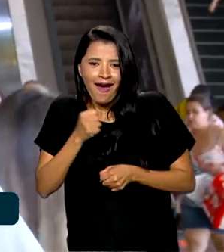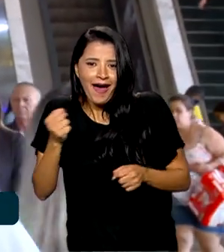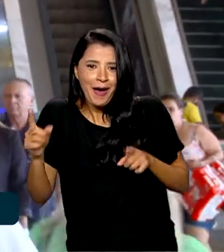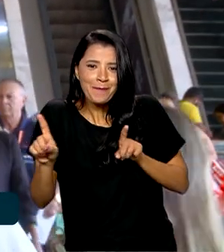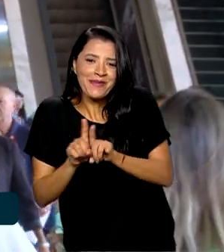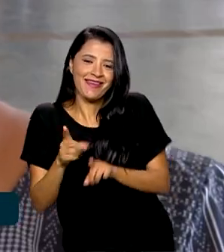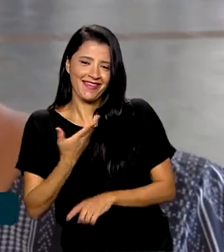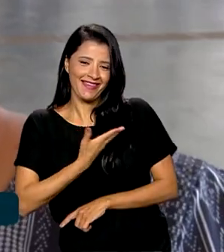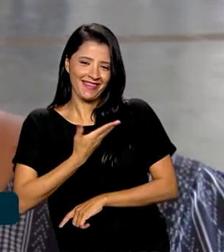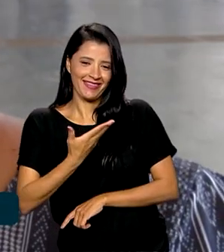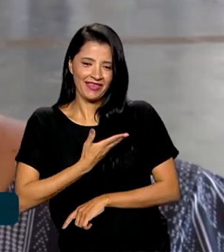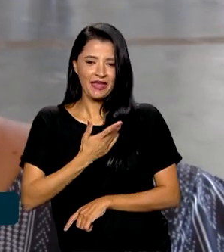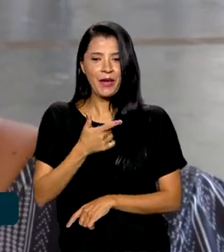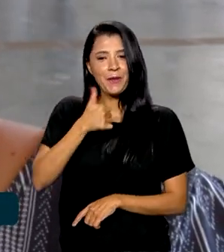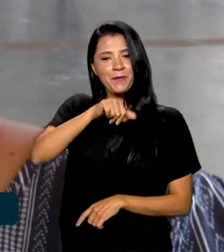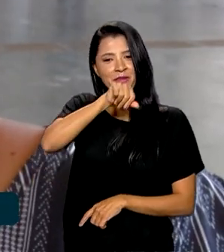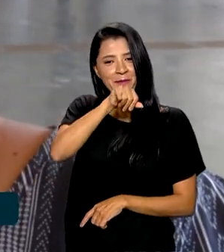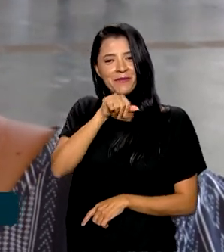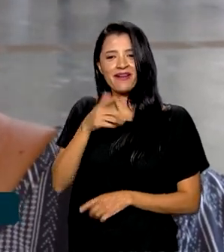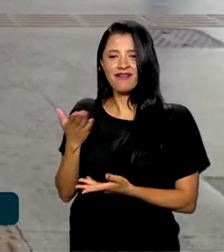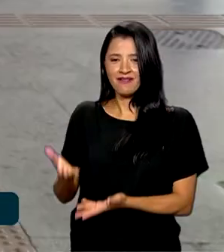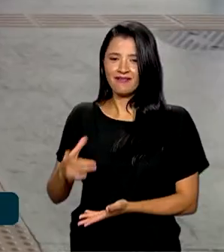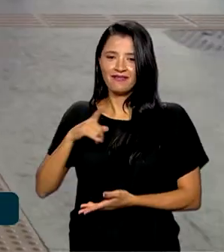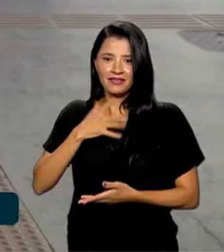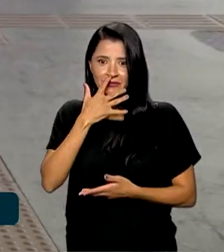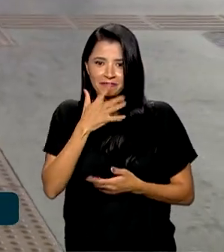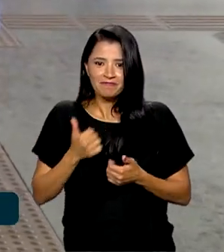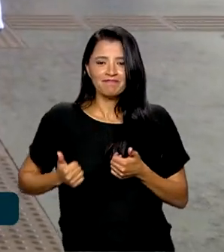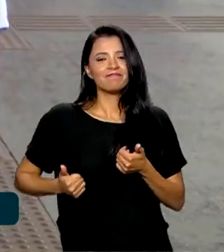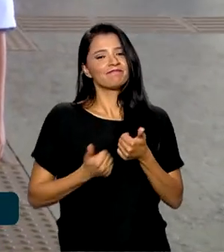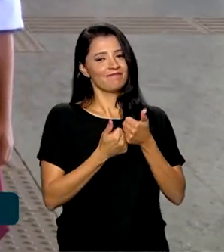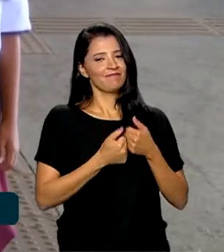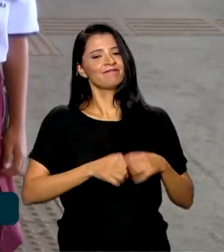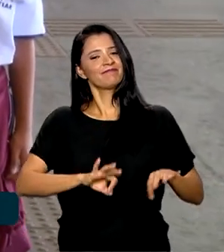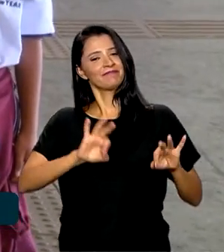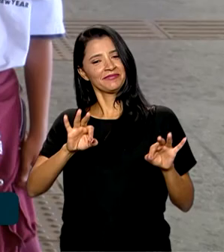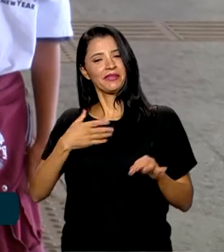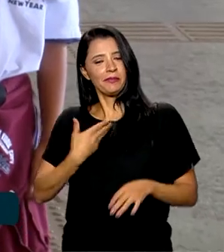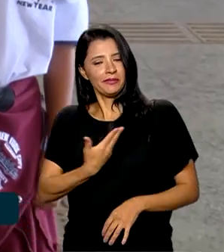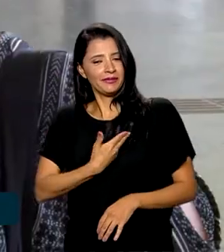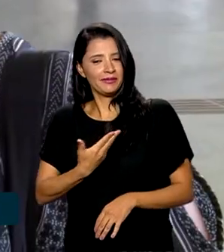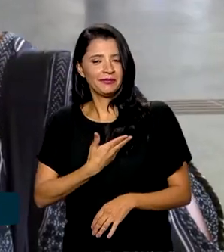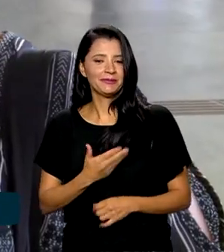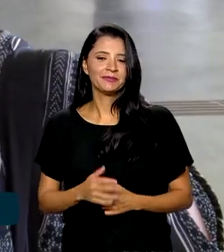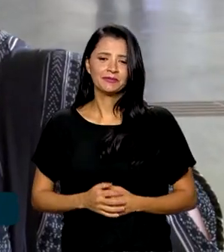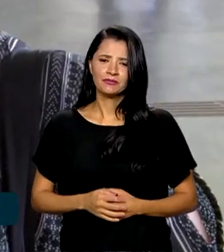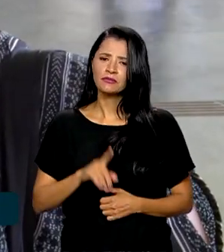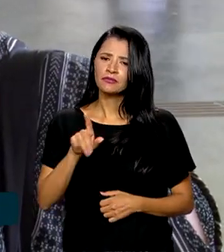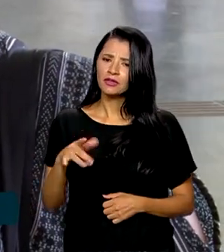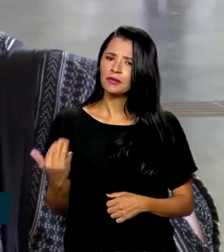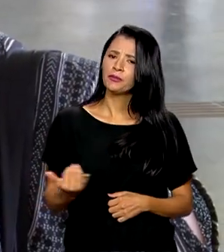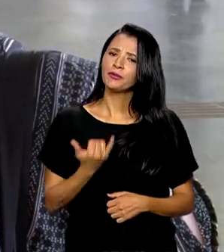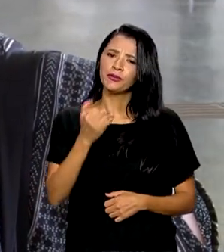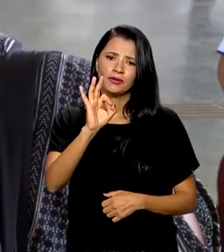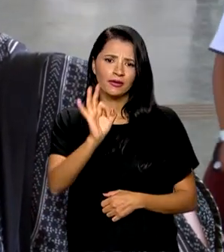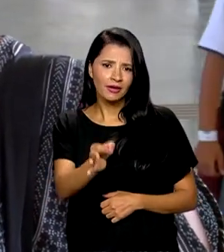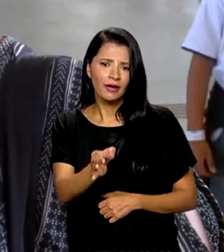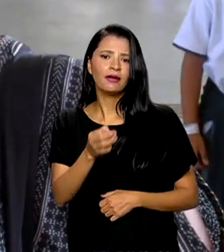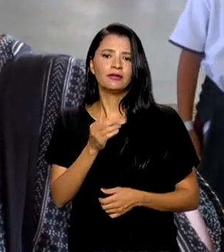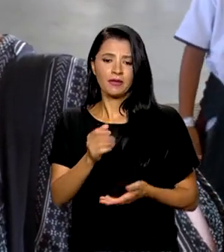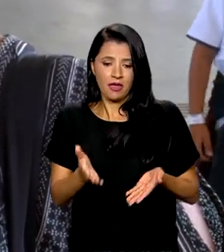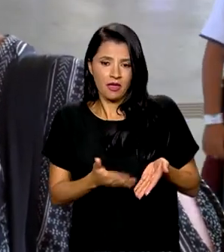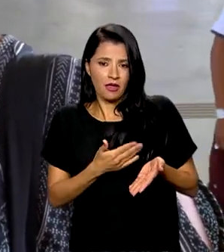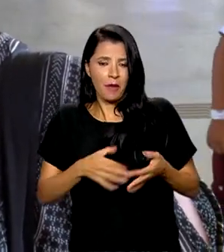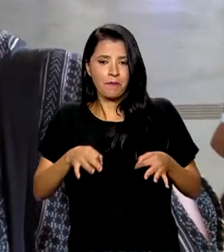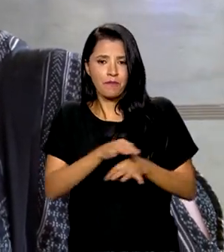do amigo. A mãe, Fernanda, dá o maior apoio a essa amizade. É muito importante, né, deixar a carteirinha da criança